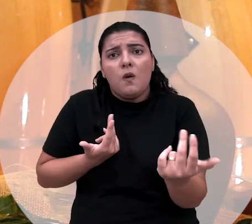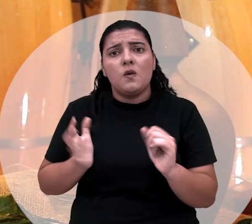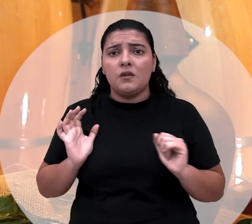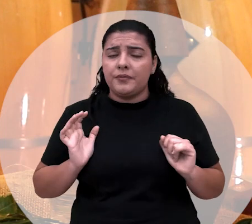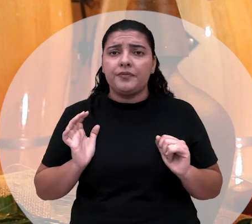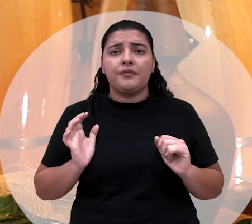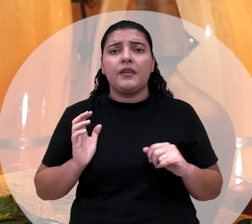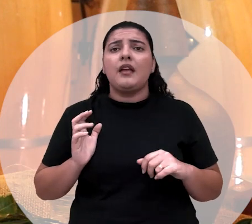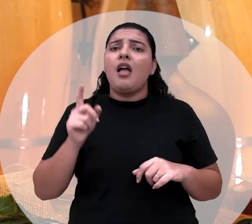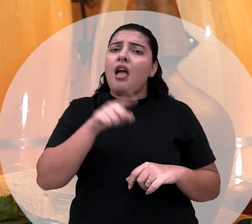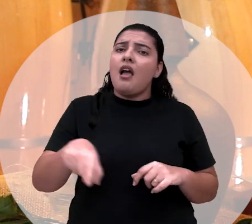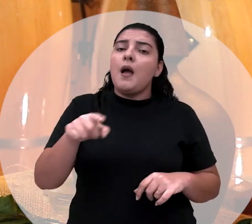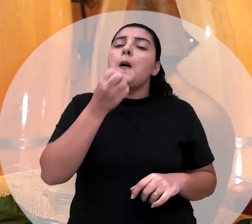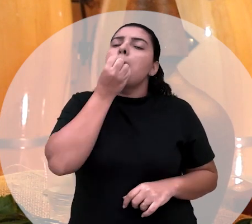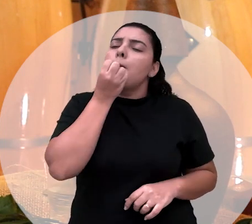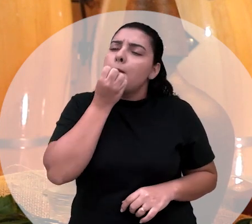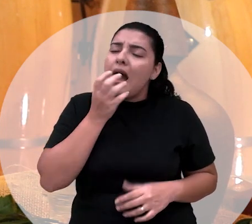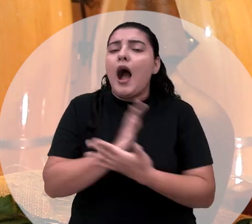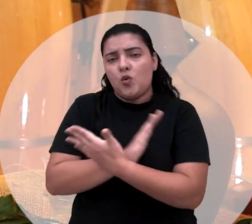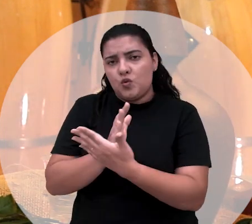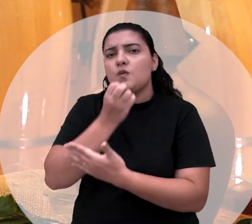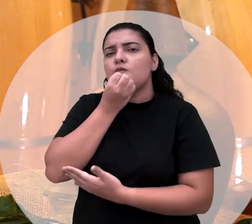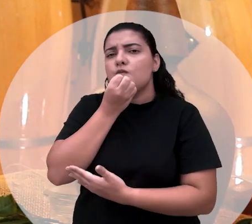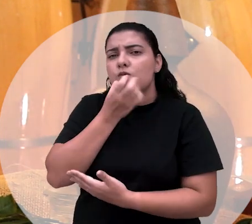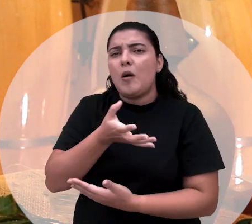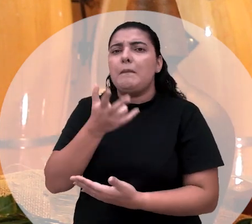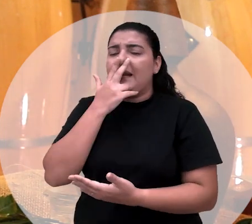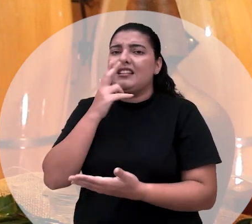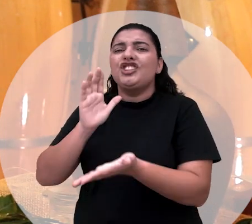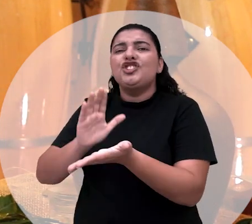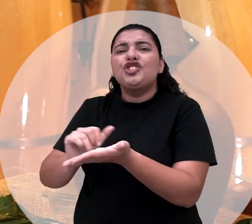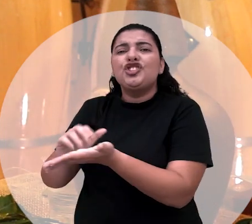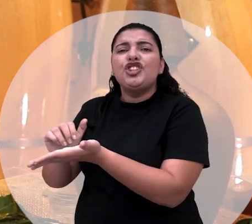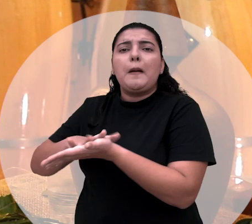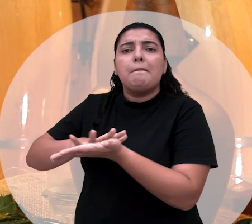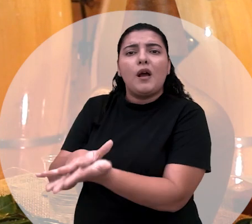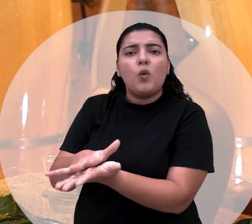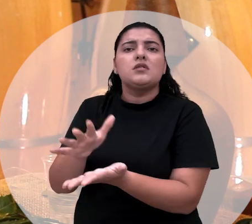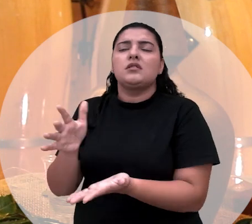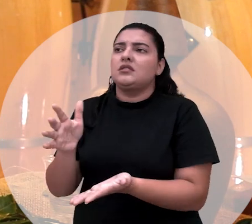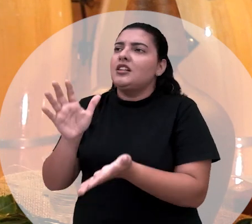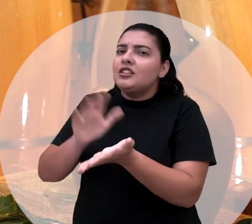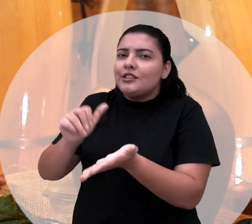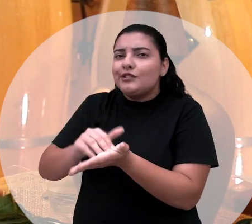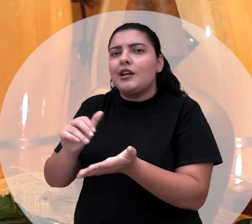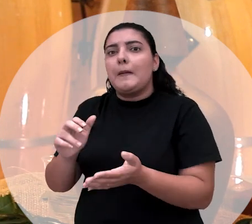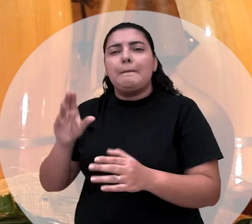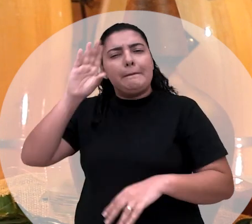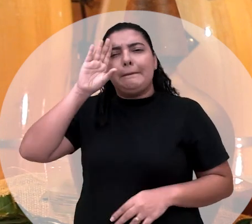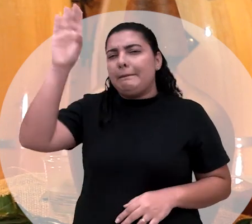Então eles têm que ver, por um lado é bom, porque vai desmistificar muita coisa que as pessoas, principalmente os